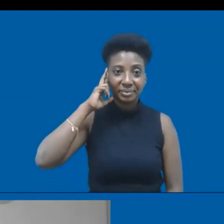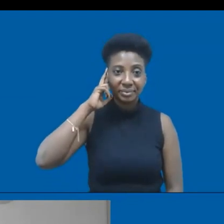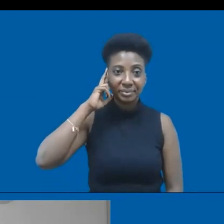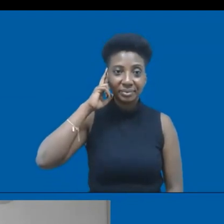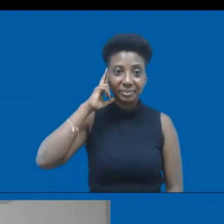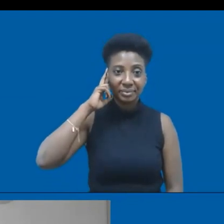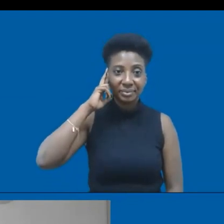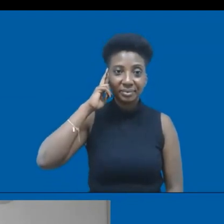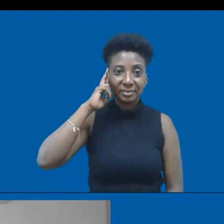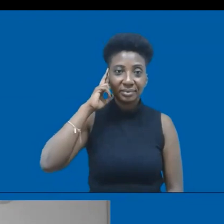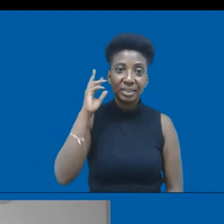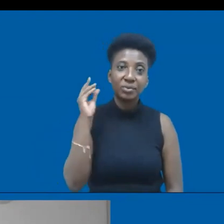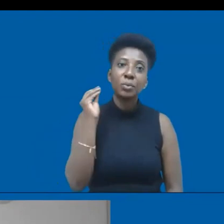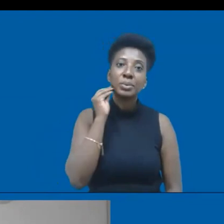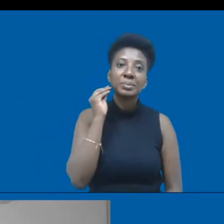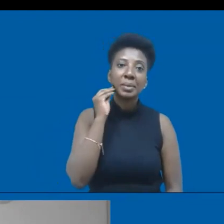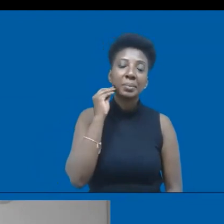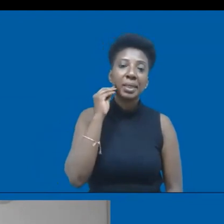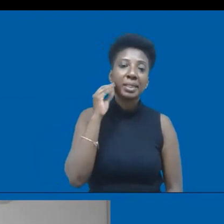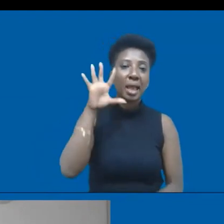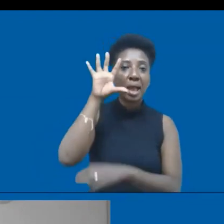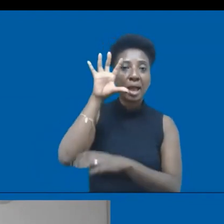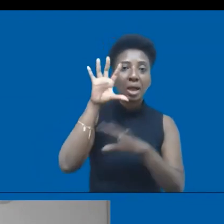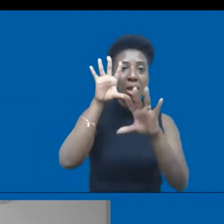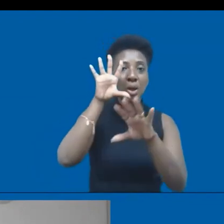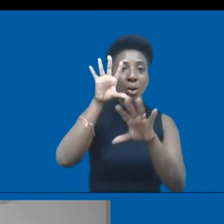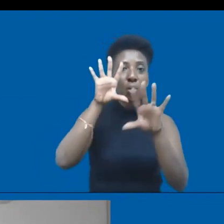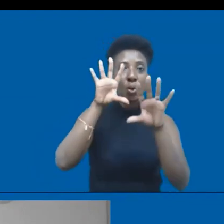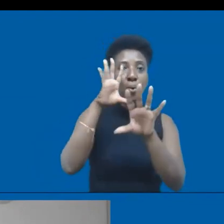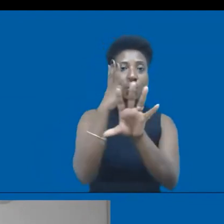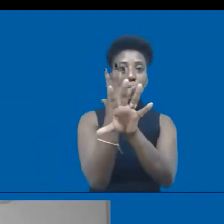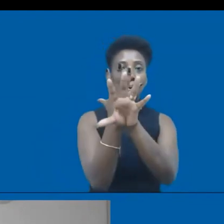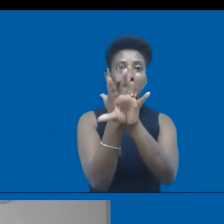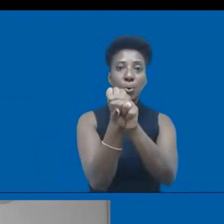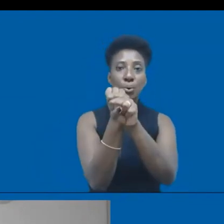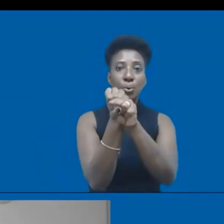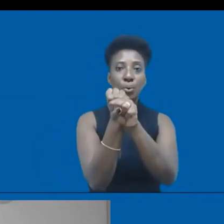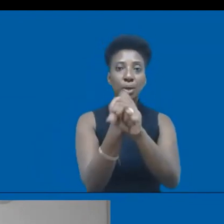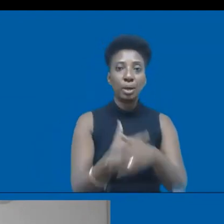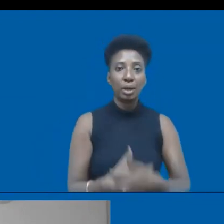Buba, vamos experimentar sem a câmera para ver se melhora um pouquinho? Aí a gente te ouve, mas não te vê?